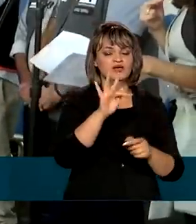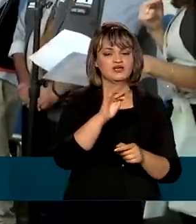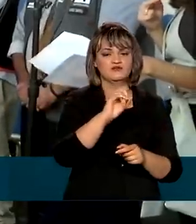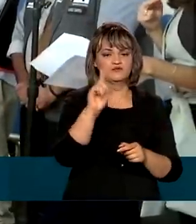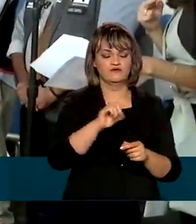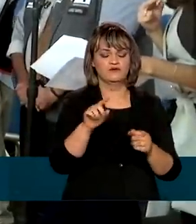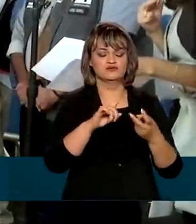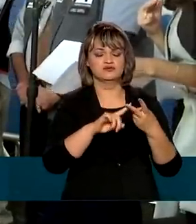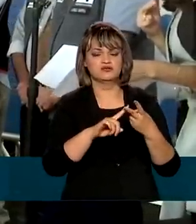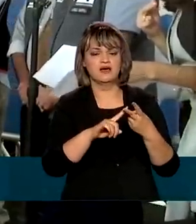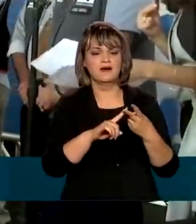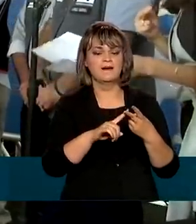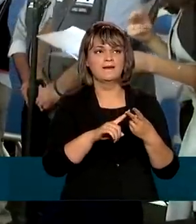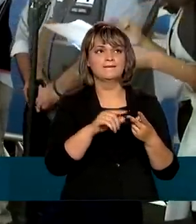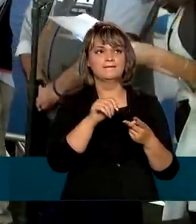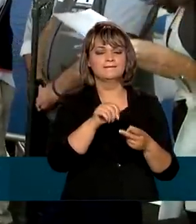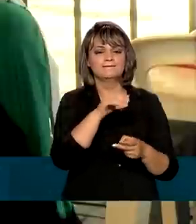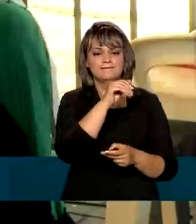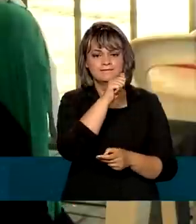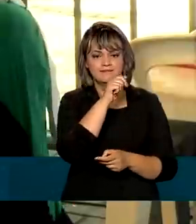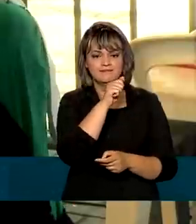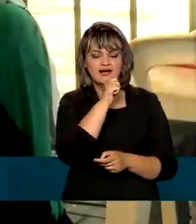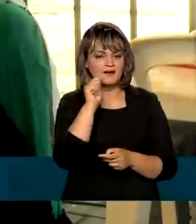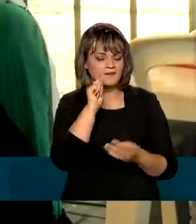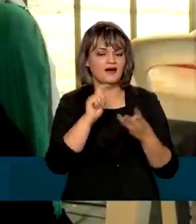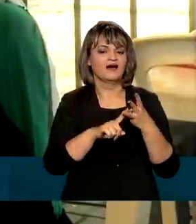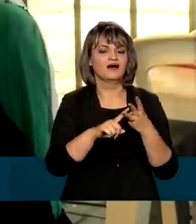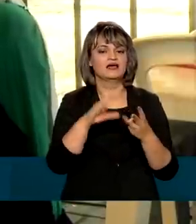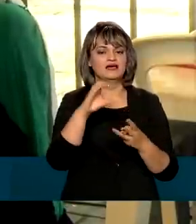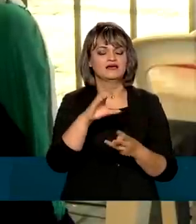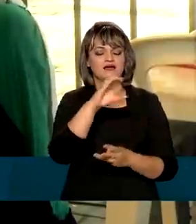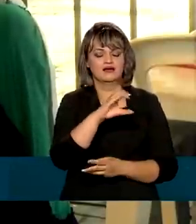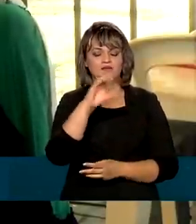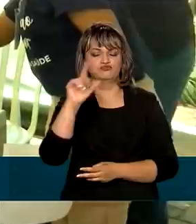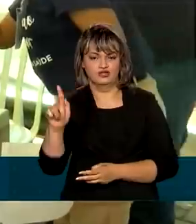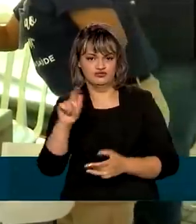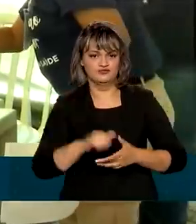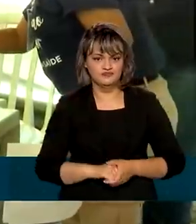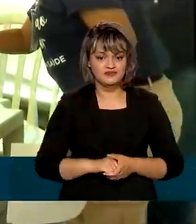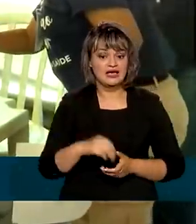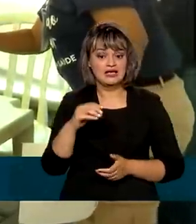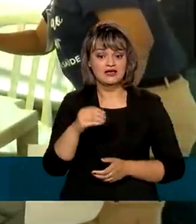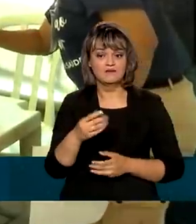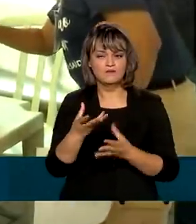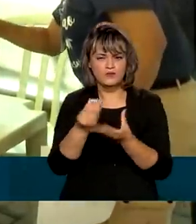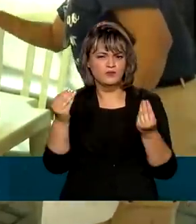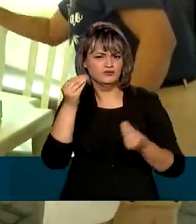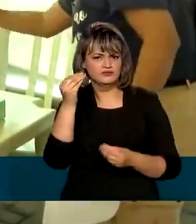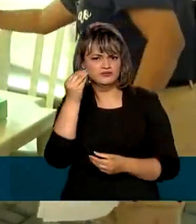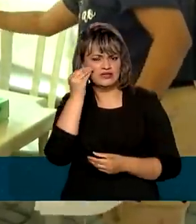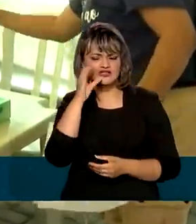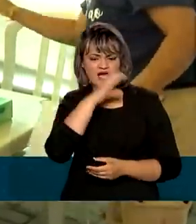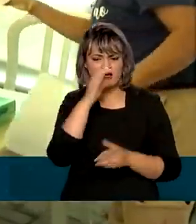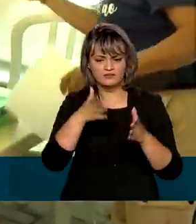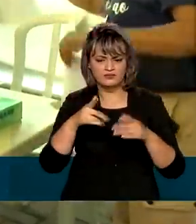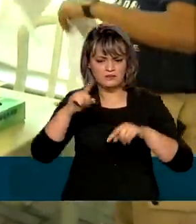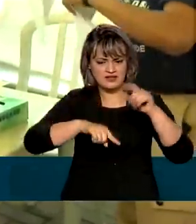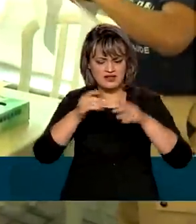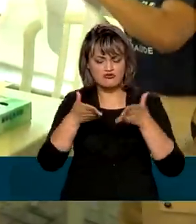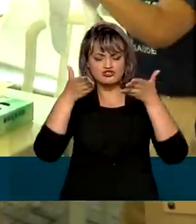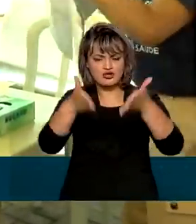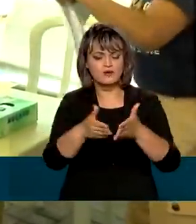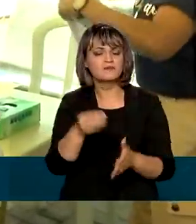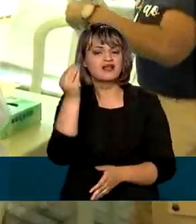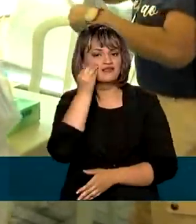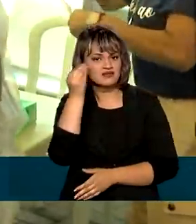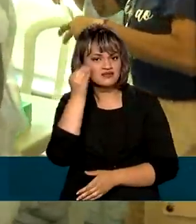Macapá, Campo Grande e Belo Horizonte. 16 mil testes rápidos já chegaram na capital do Rio Grande do Norte para dar